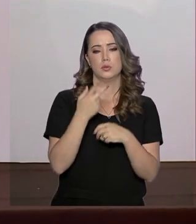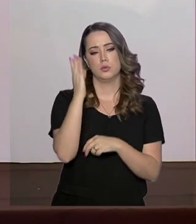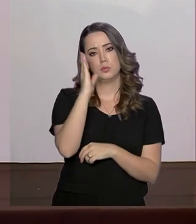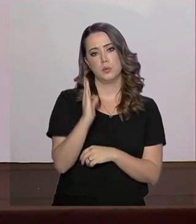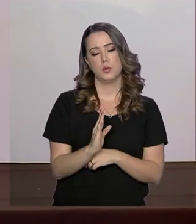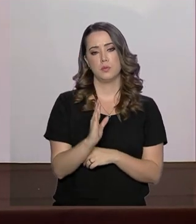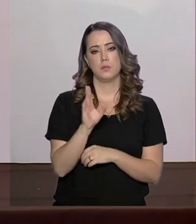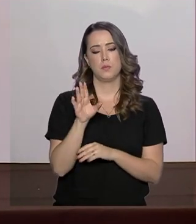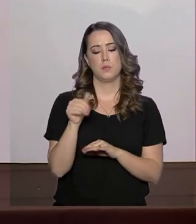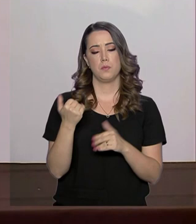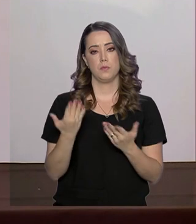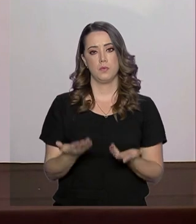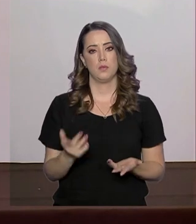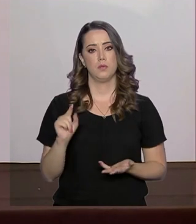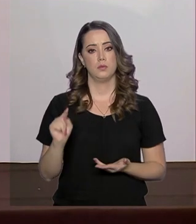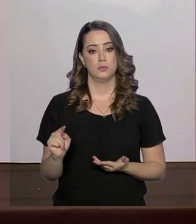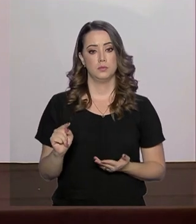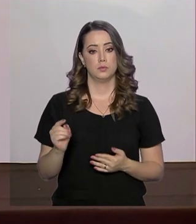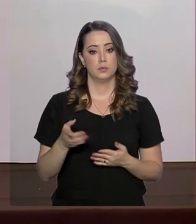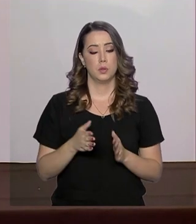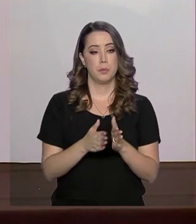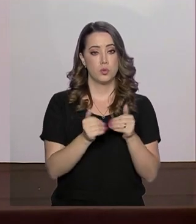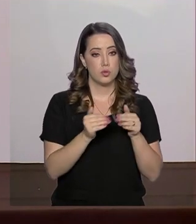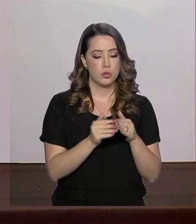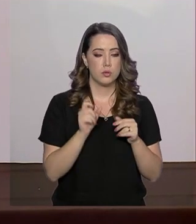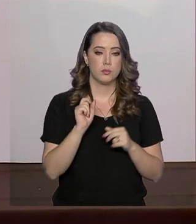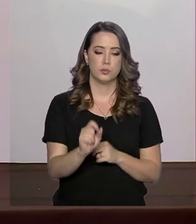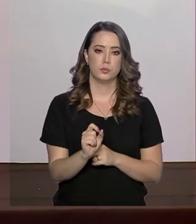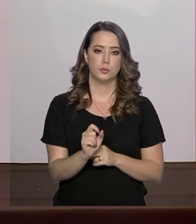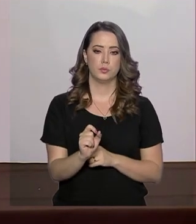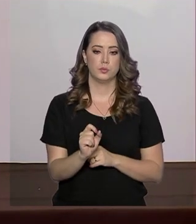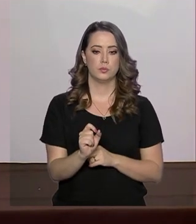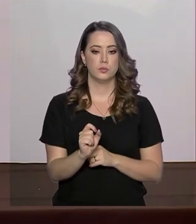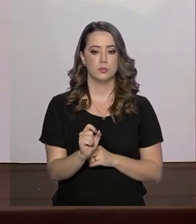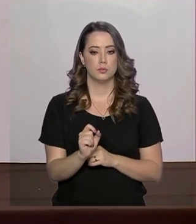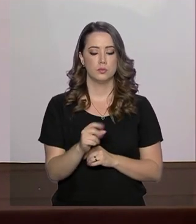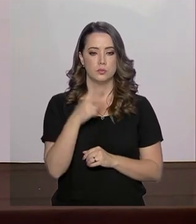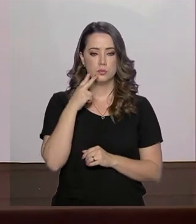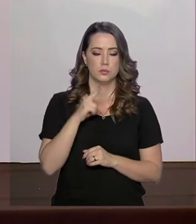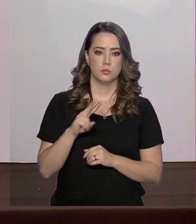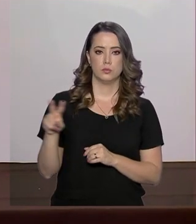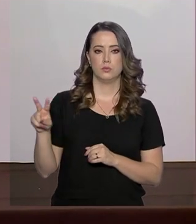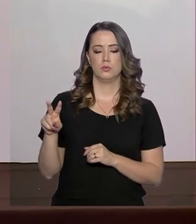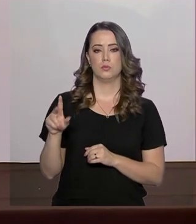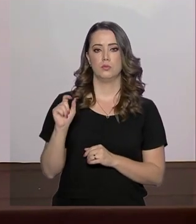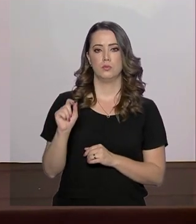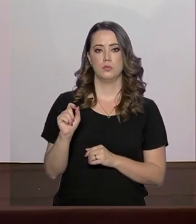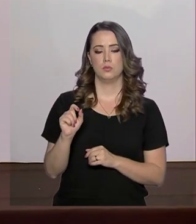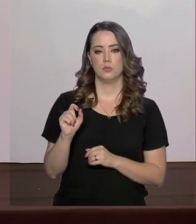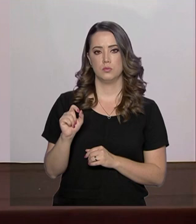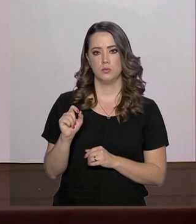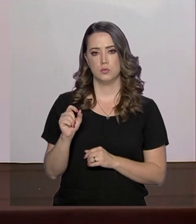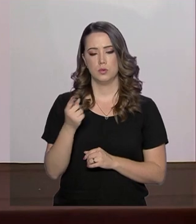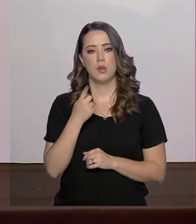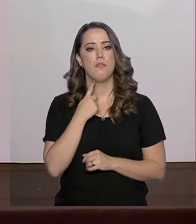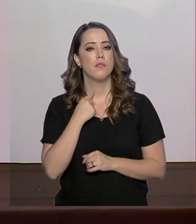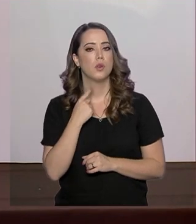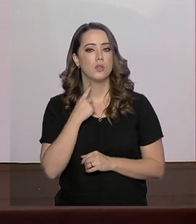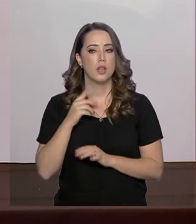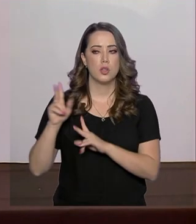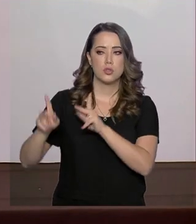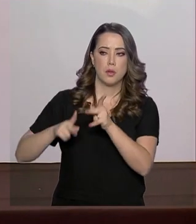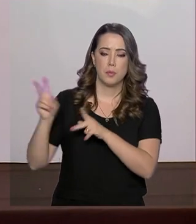fazendo a eles esse apelo de que ouçam o anseio do povo